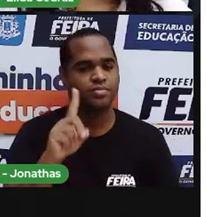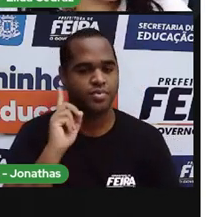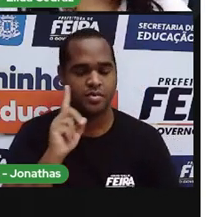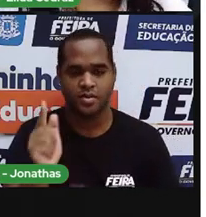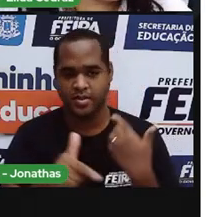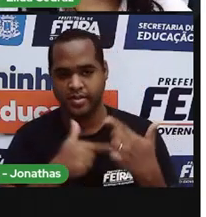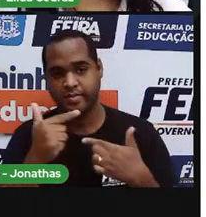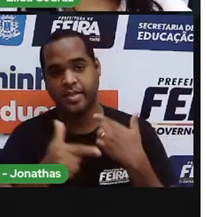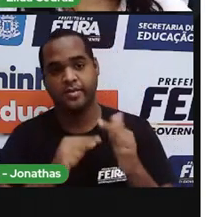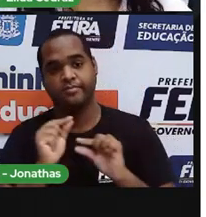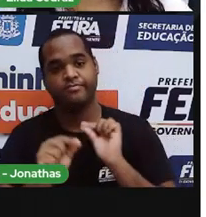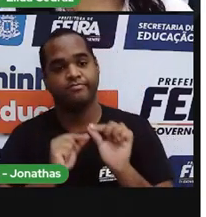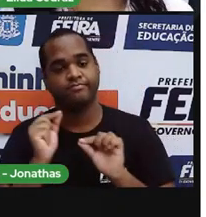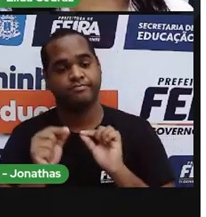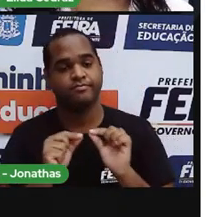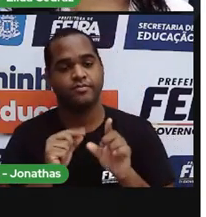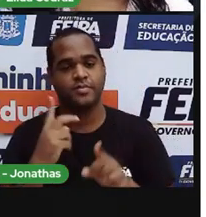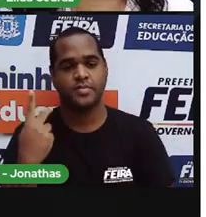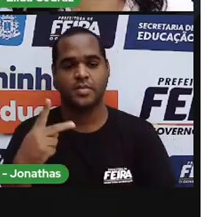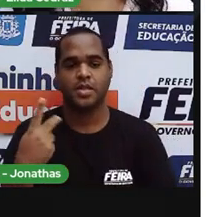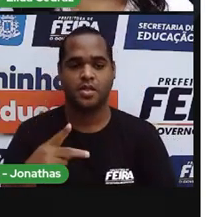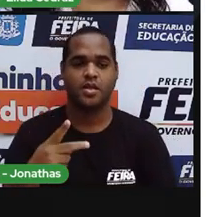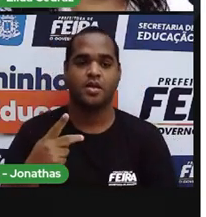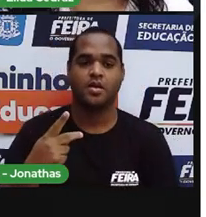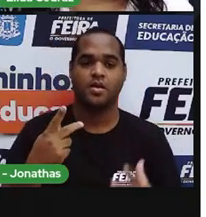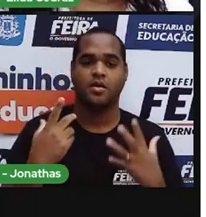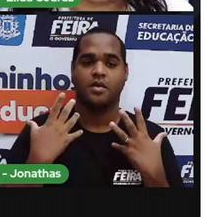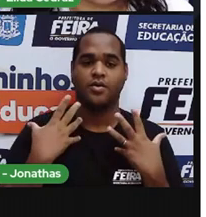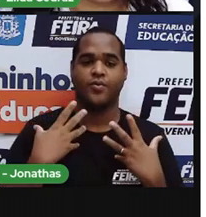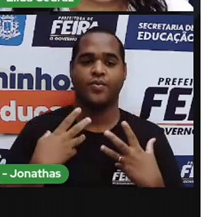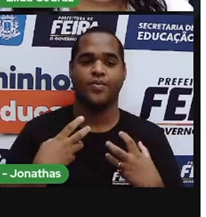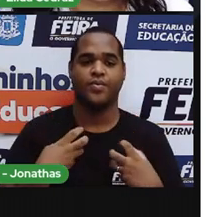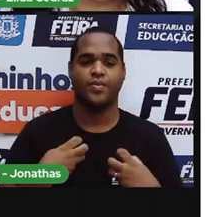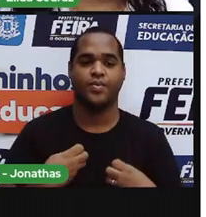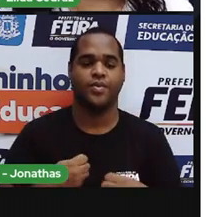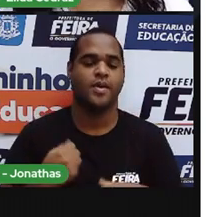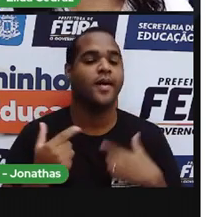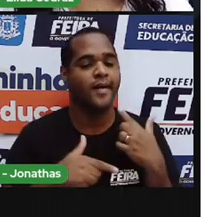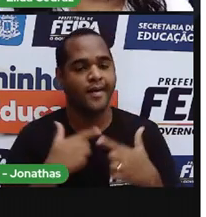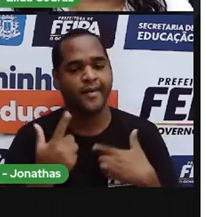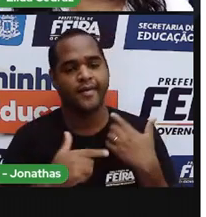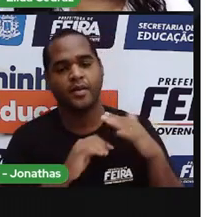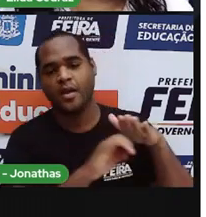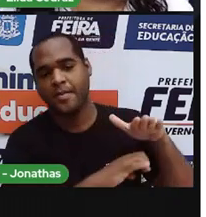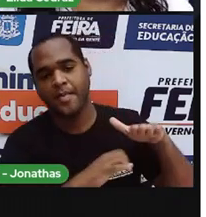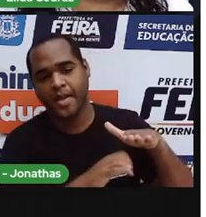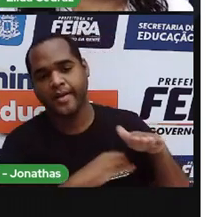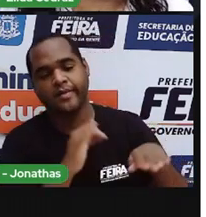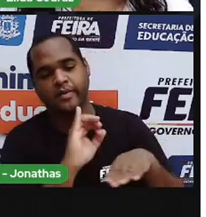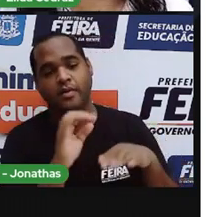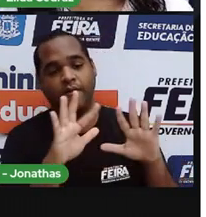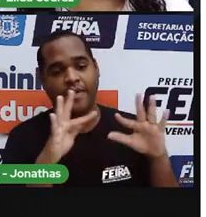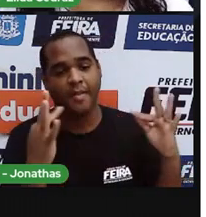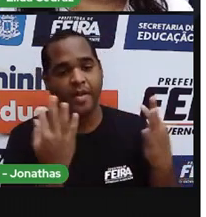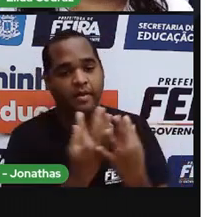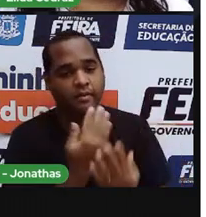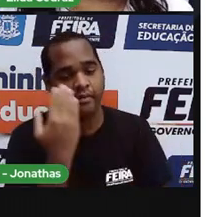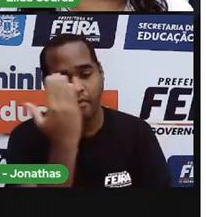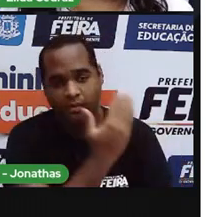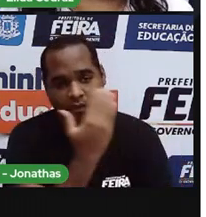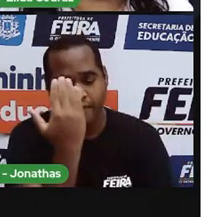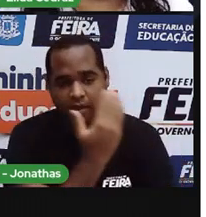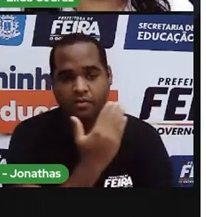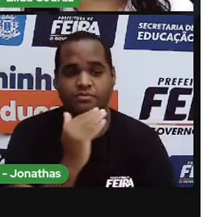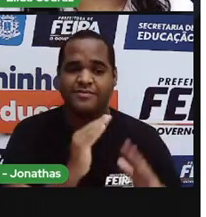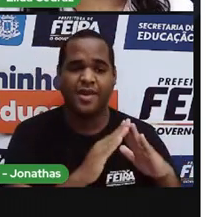Os trabalhadores eles passavam o dia todo nas fábricas. Eles mal viam seus filhos, mal ficavam